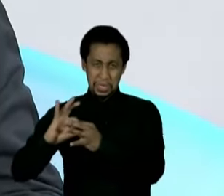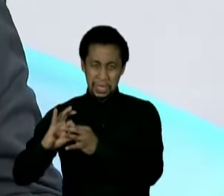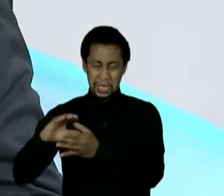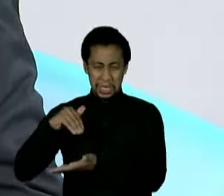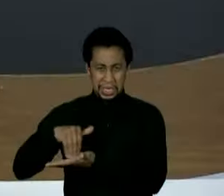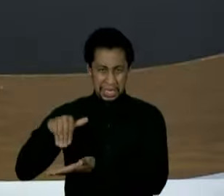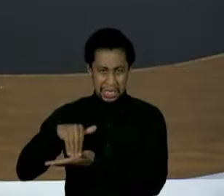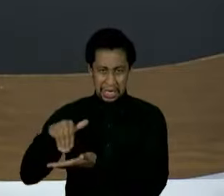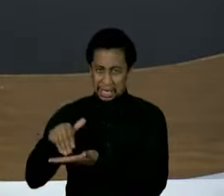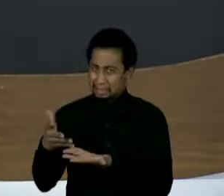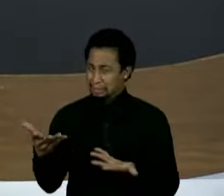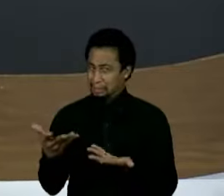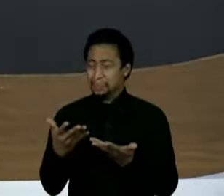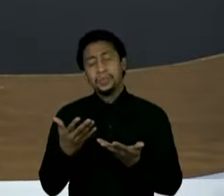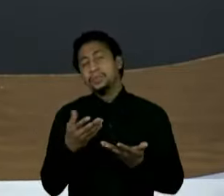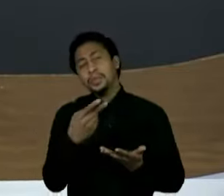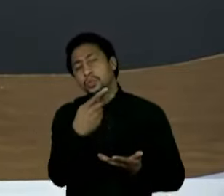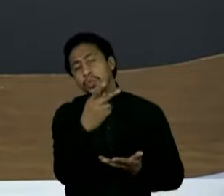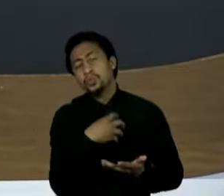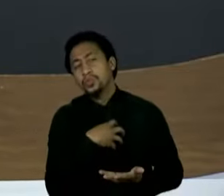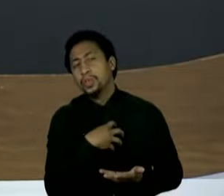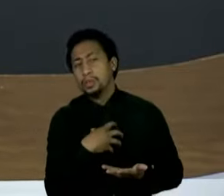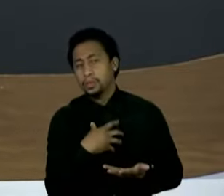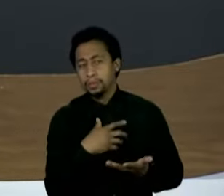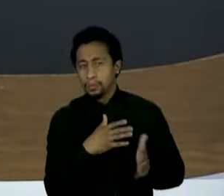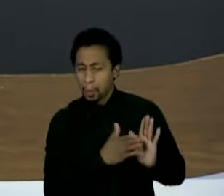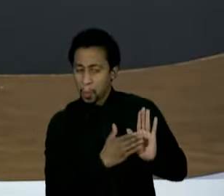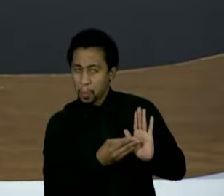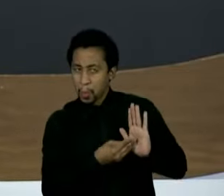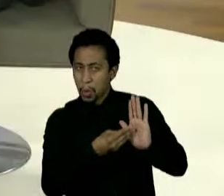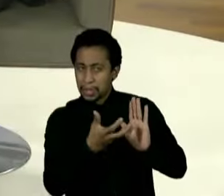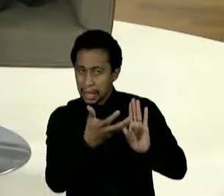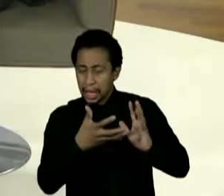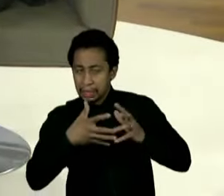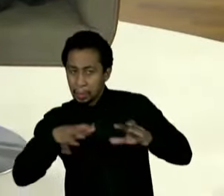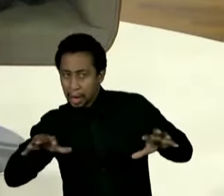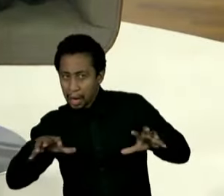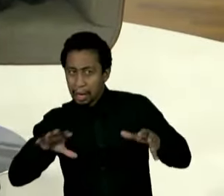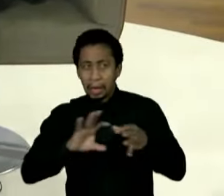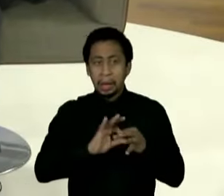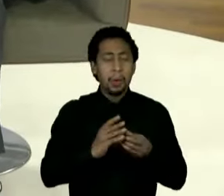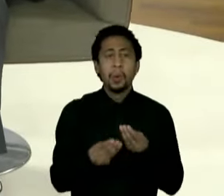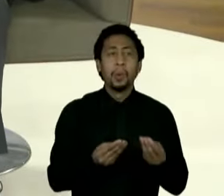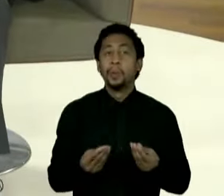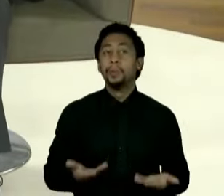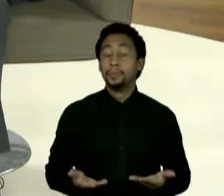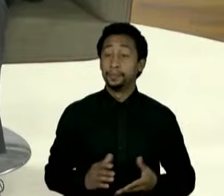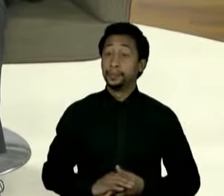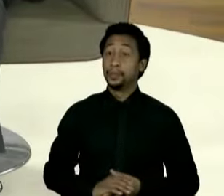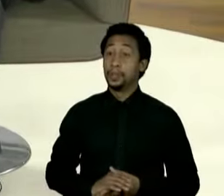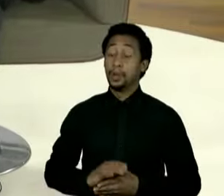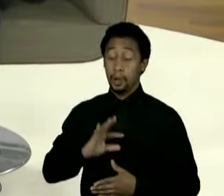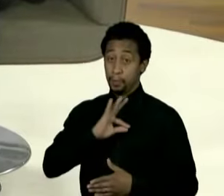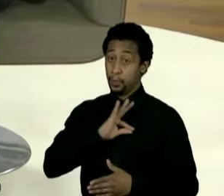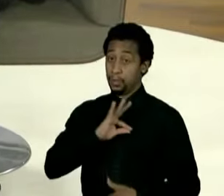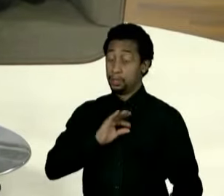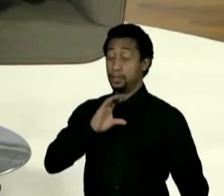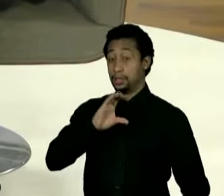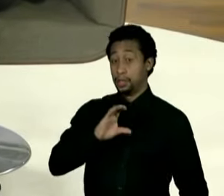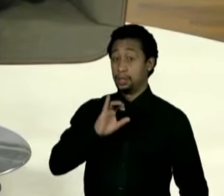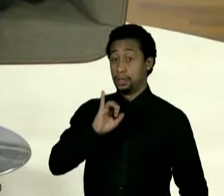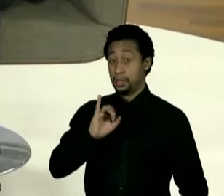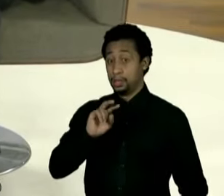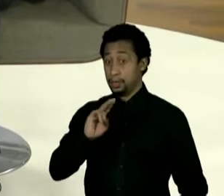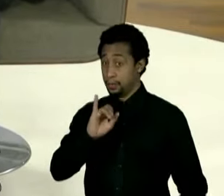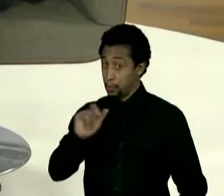doutrinária, enfim, política para defender essa separação? Eu acho que a Polícia Civil é uma polícia judiciária. Tem mais a ver com